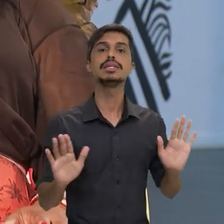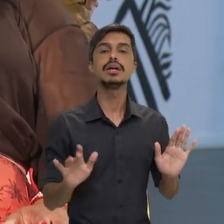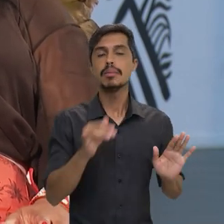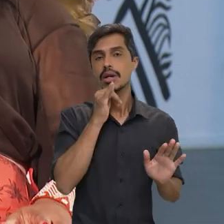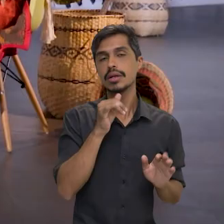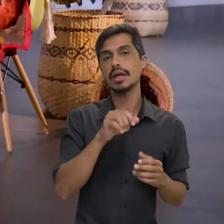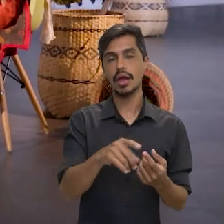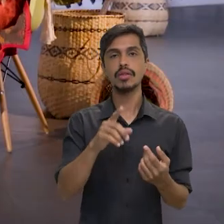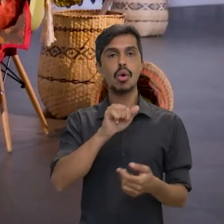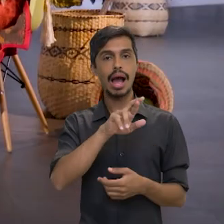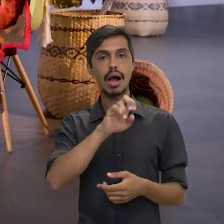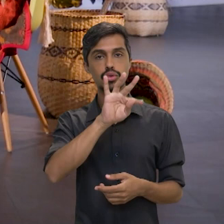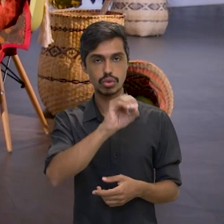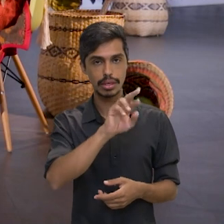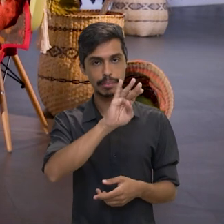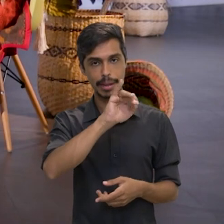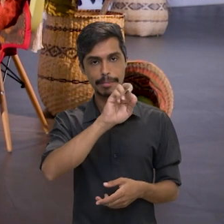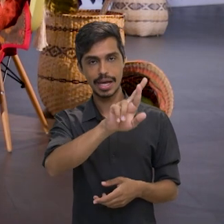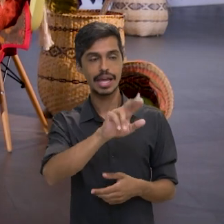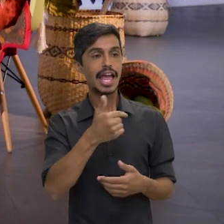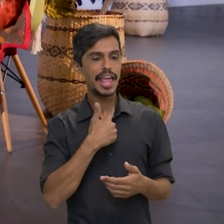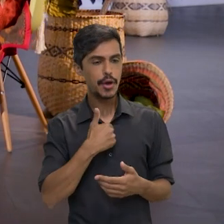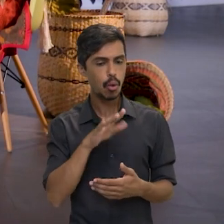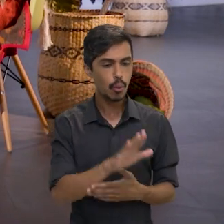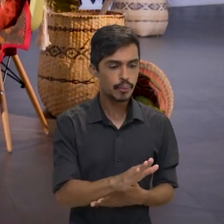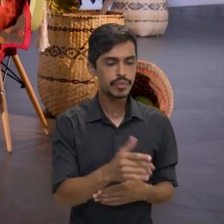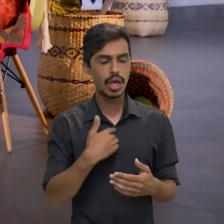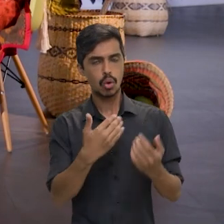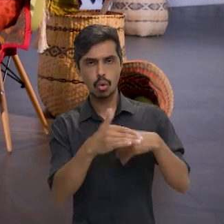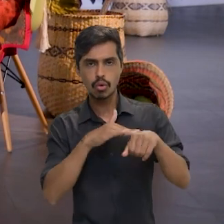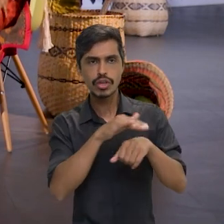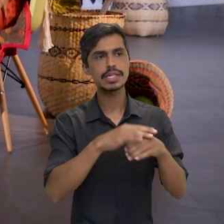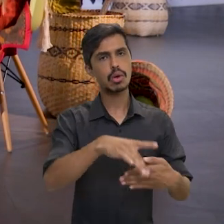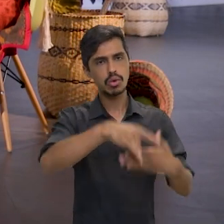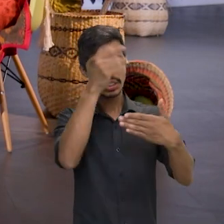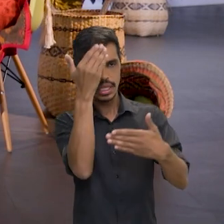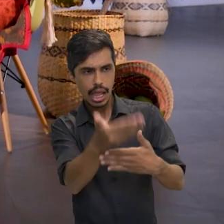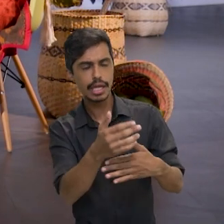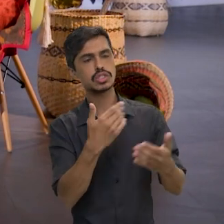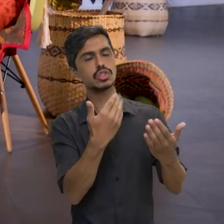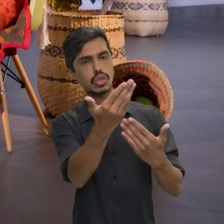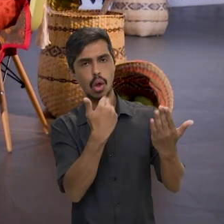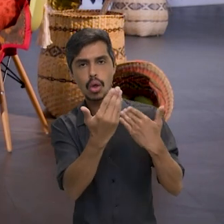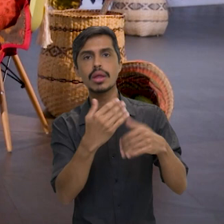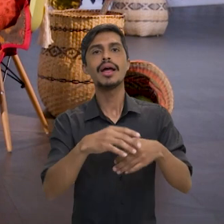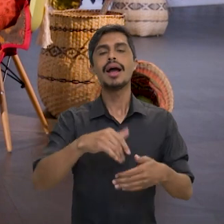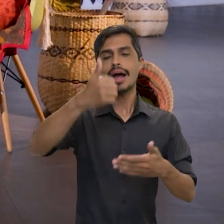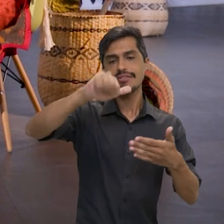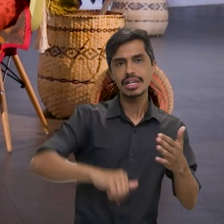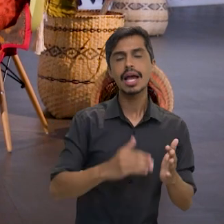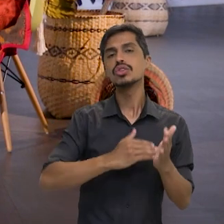no Alto Rio Guamá, eu tive uma reunião com lideranças que vieram lá do Alto Rio Guamá para a gente avaliar, né?